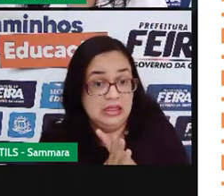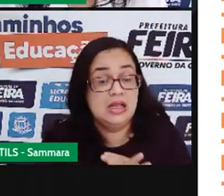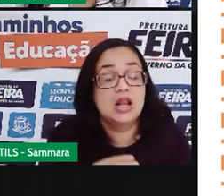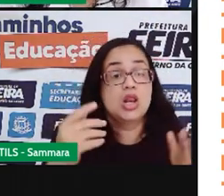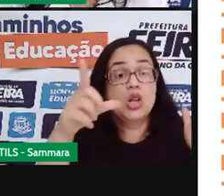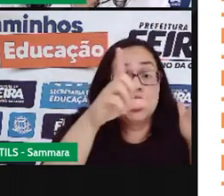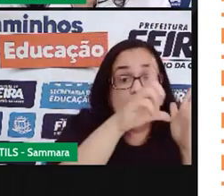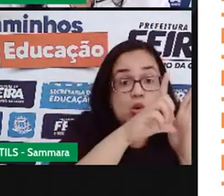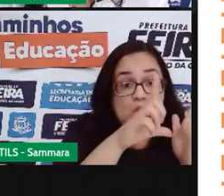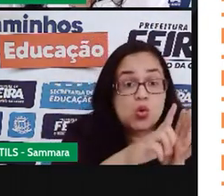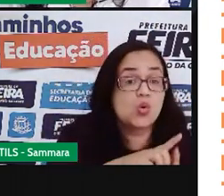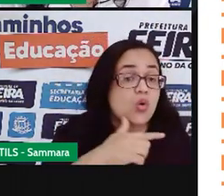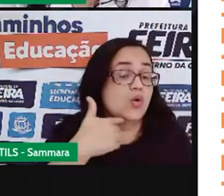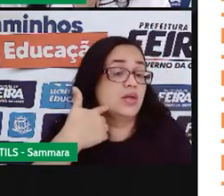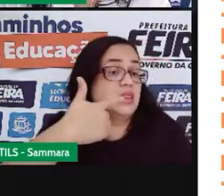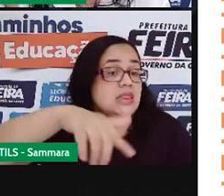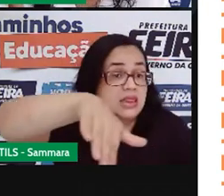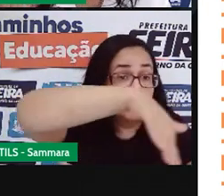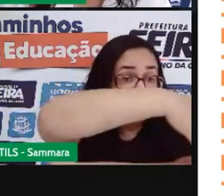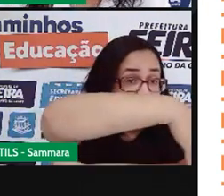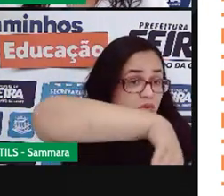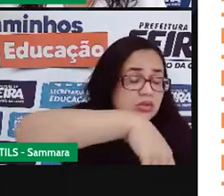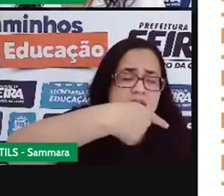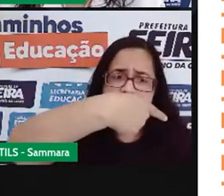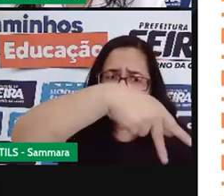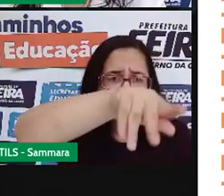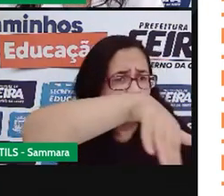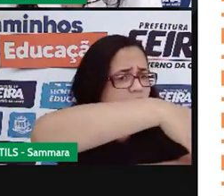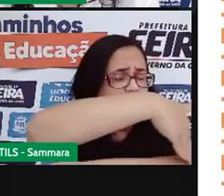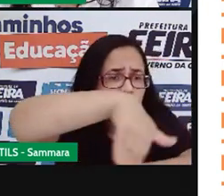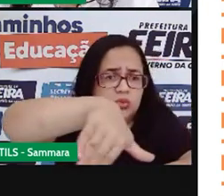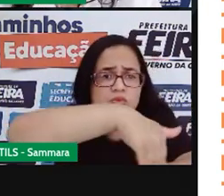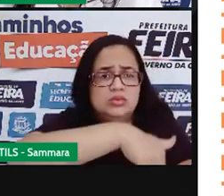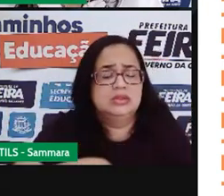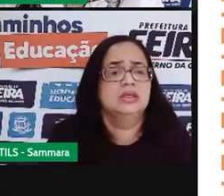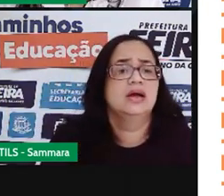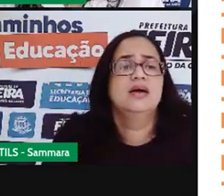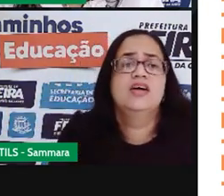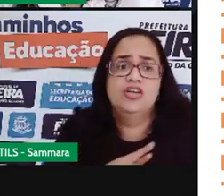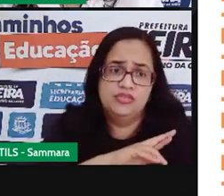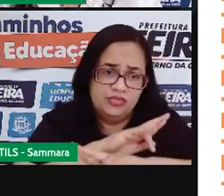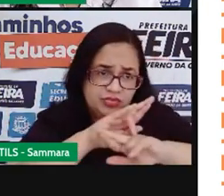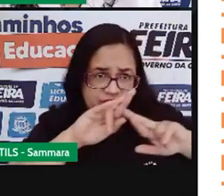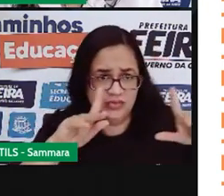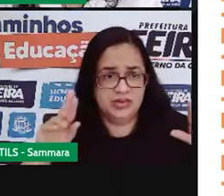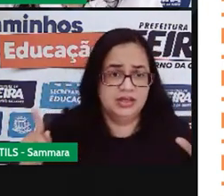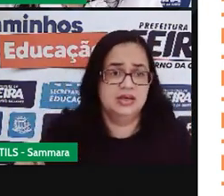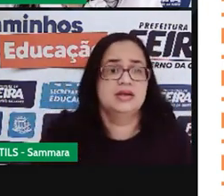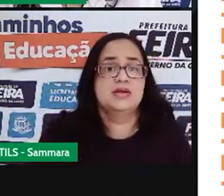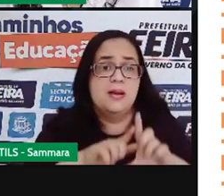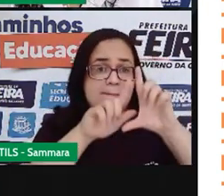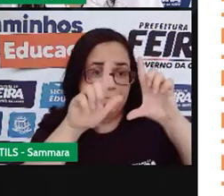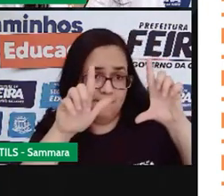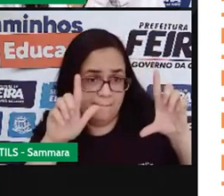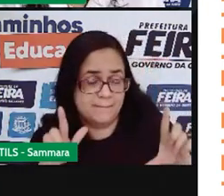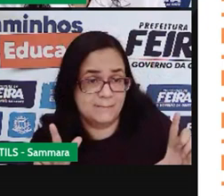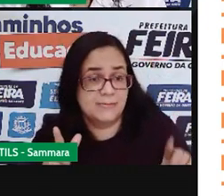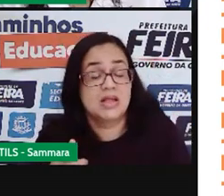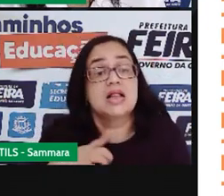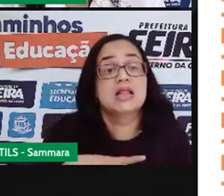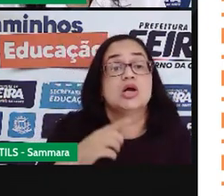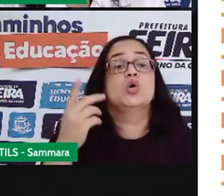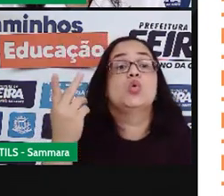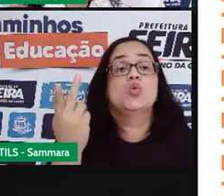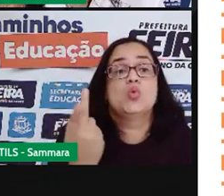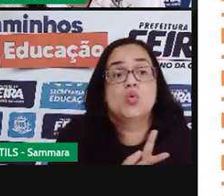portas de loja e até mesmo na sua rua. Muitas das vezes, a panfletagem acontece